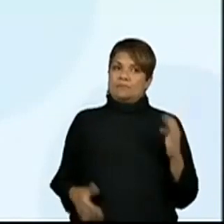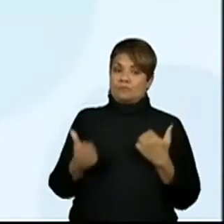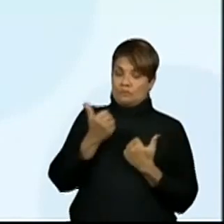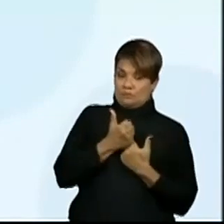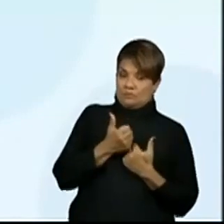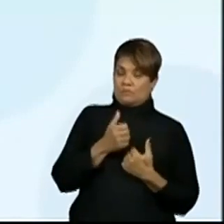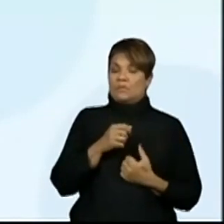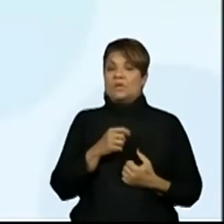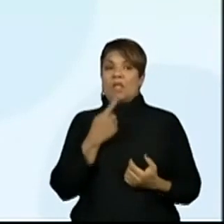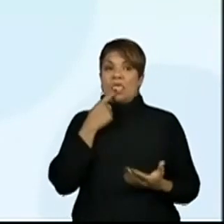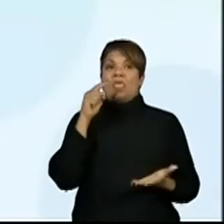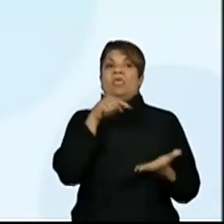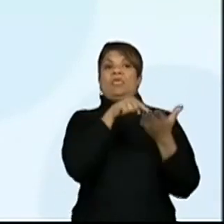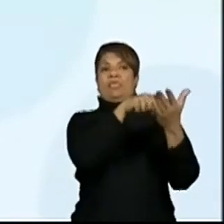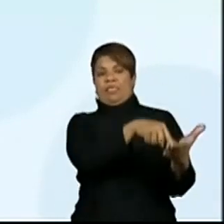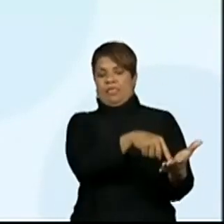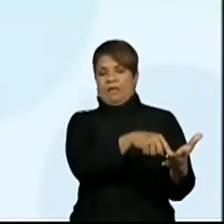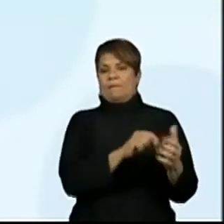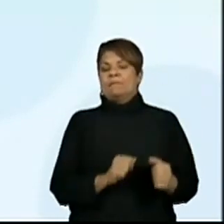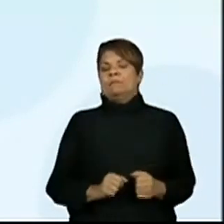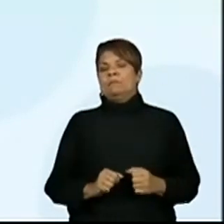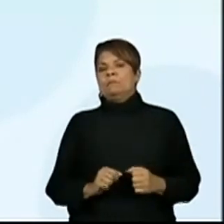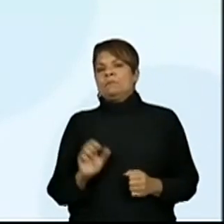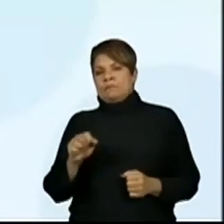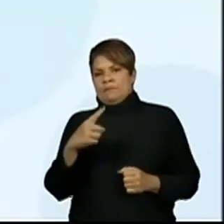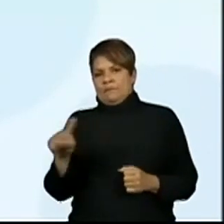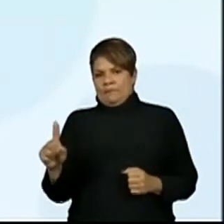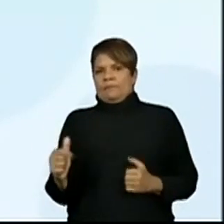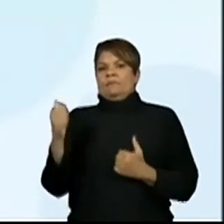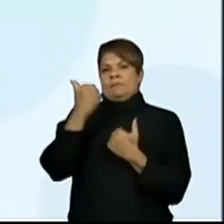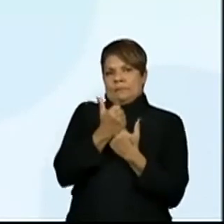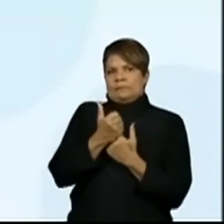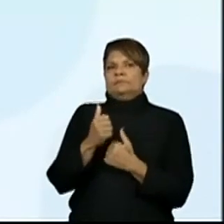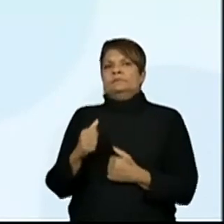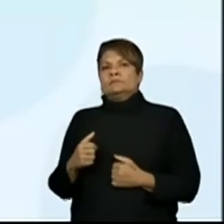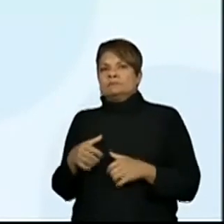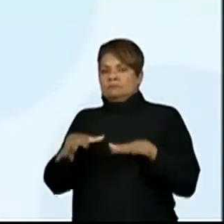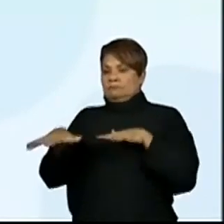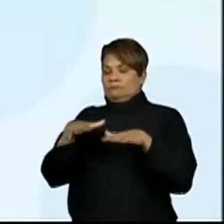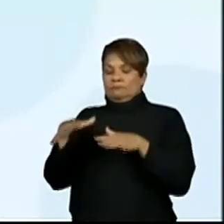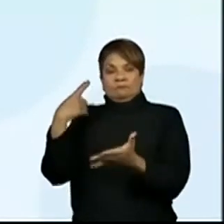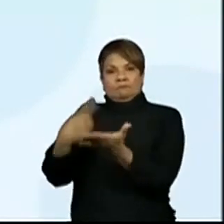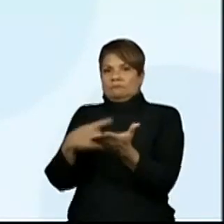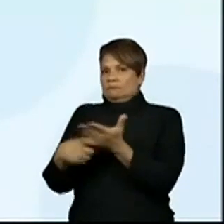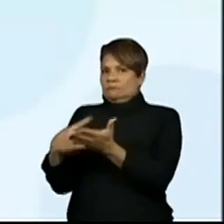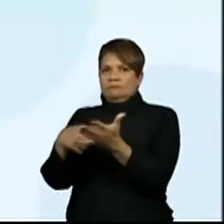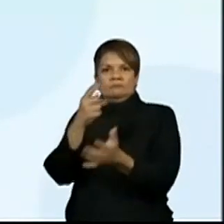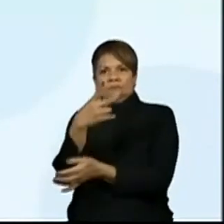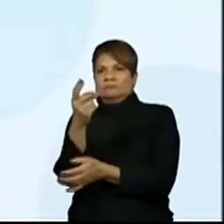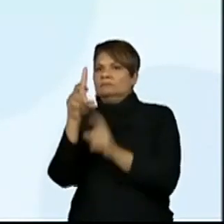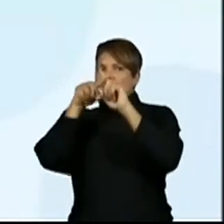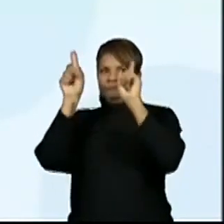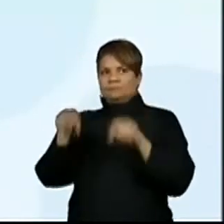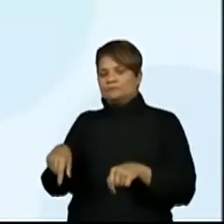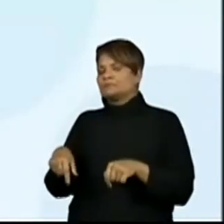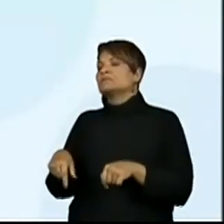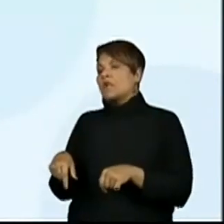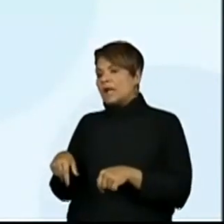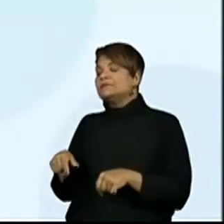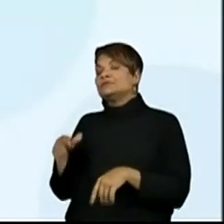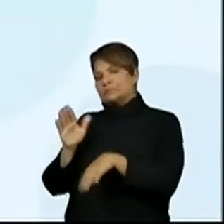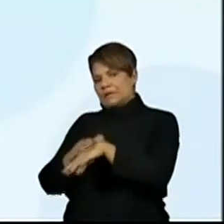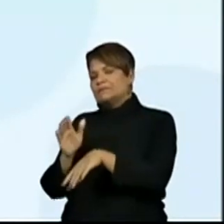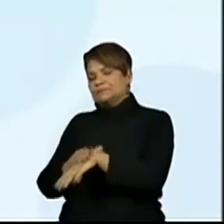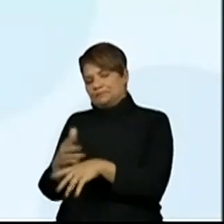delatado, seria denunciado. E no lugar da ação tomada, mobilizou 12 funcionários para